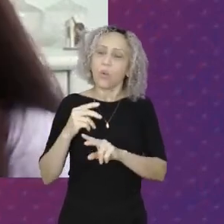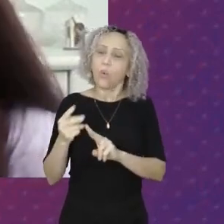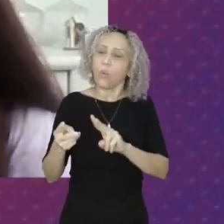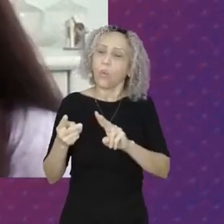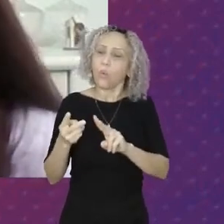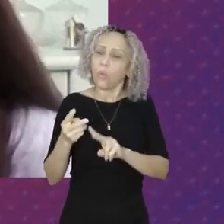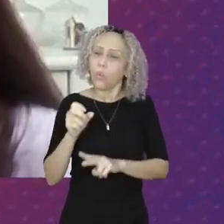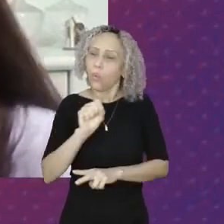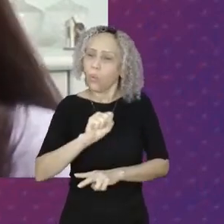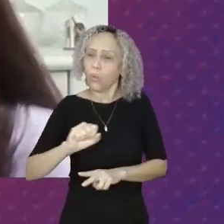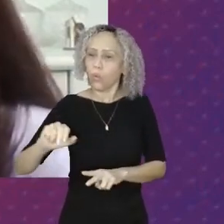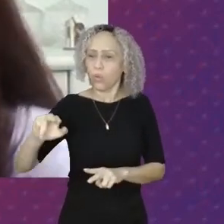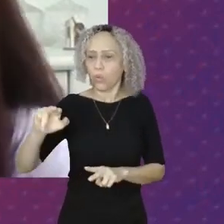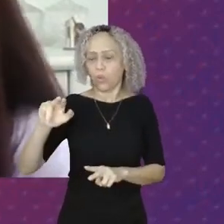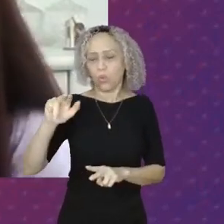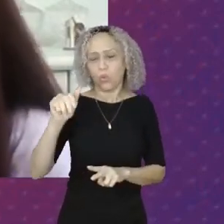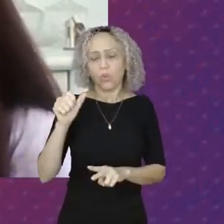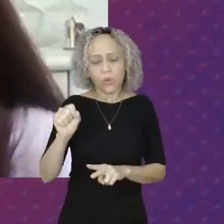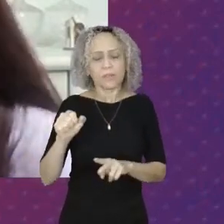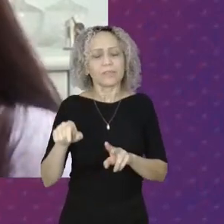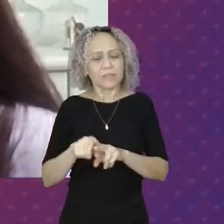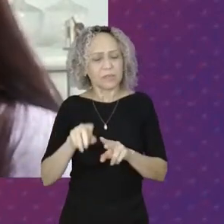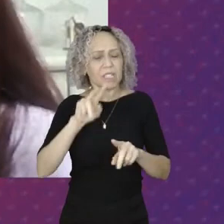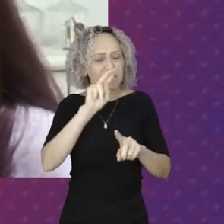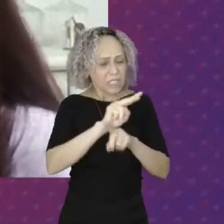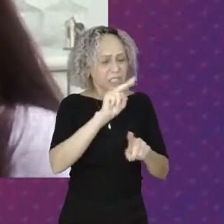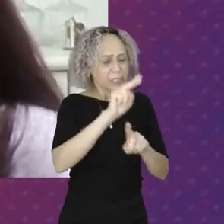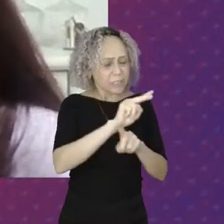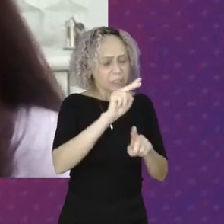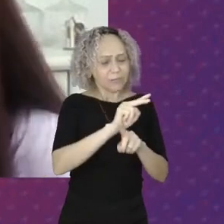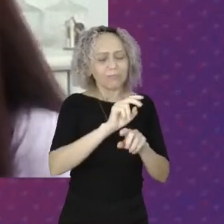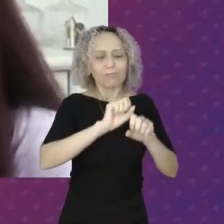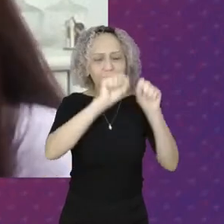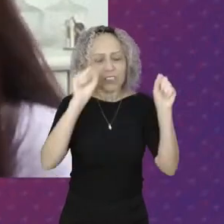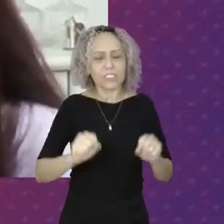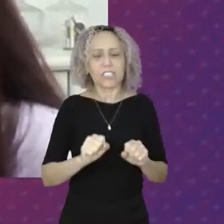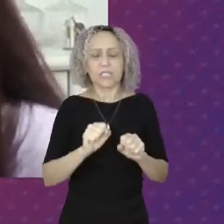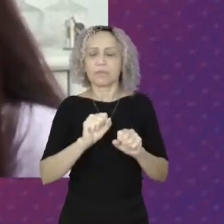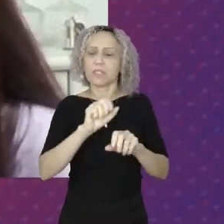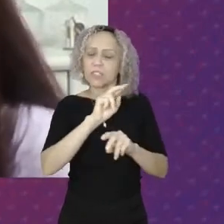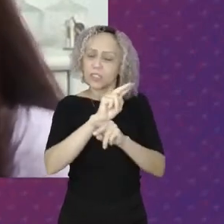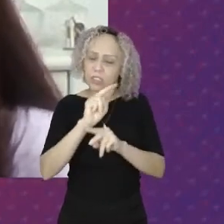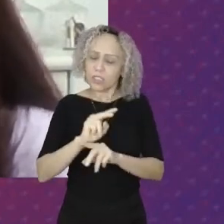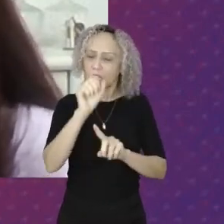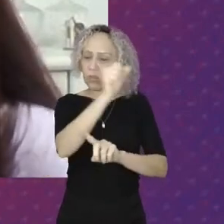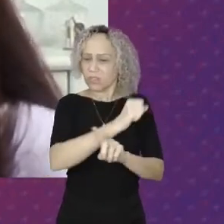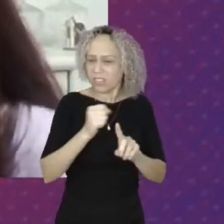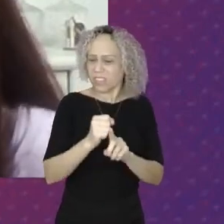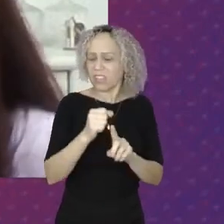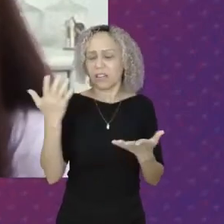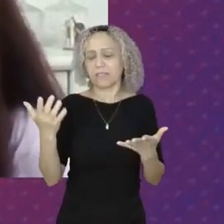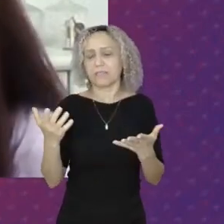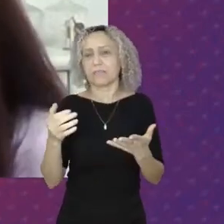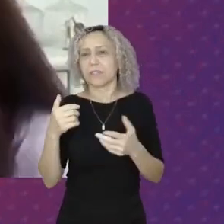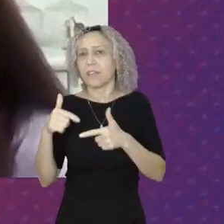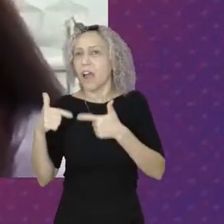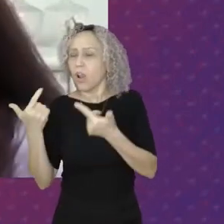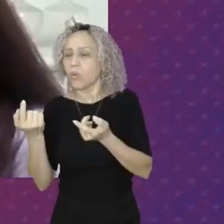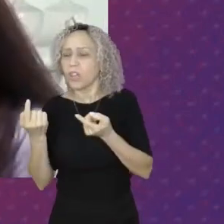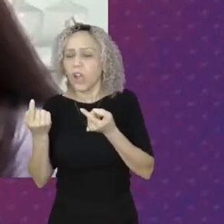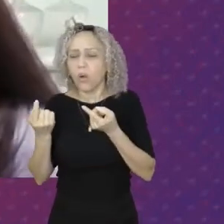Único De saúde Que se fez Sentir uns Retrocessos Nas políticas De saúde Da luta Contra a AIDS A saúde mental